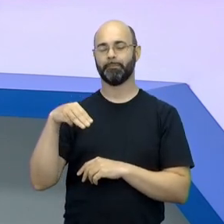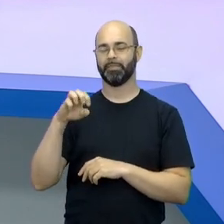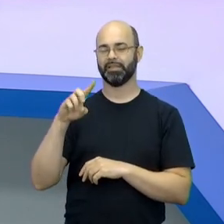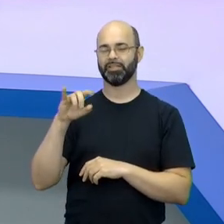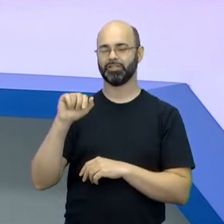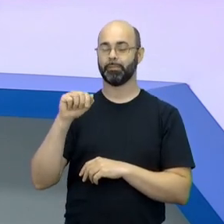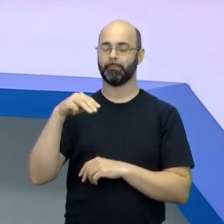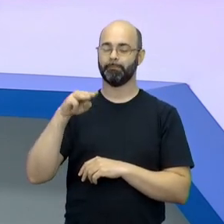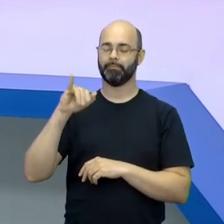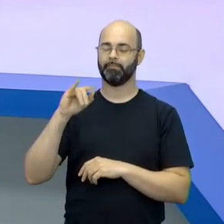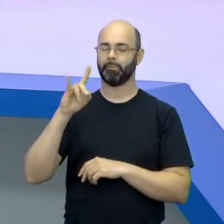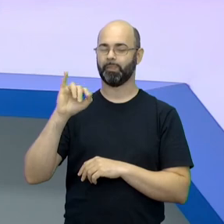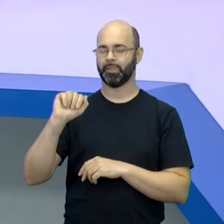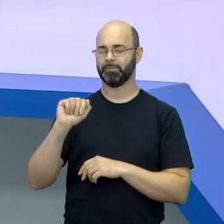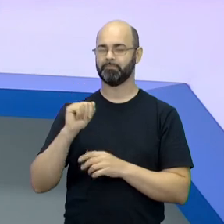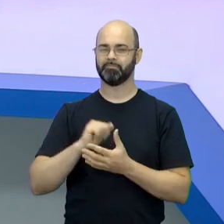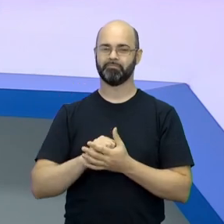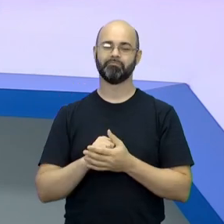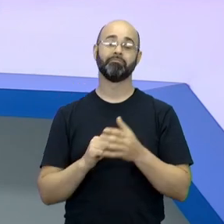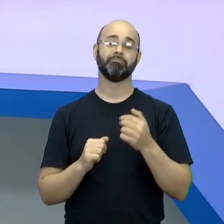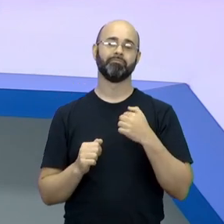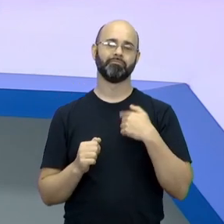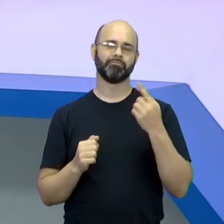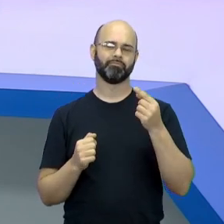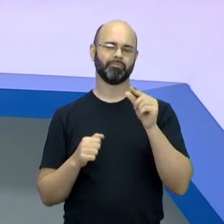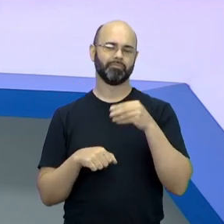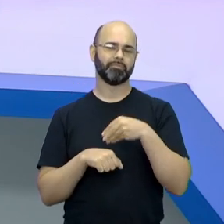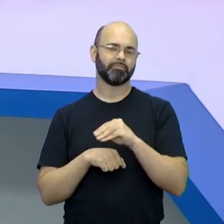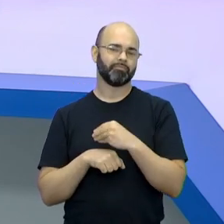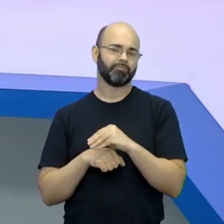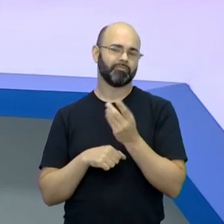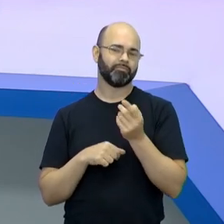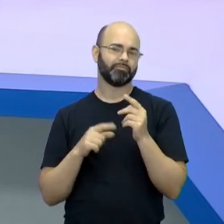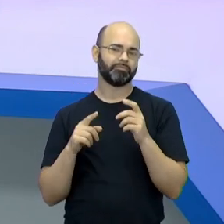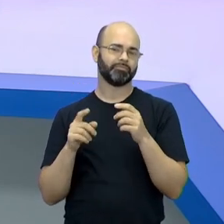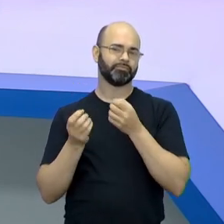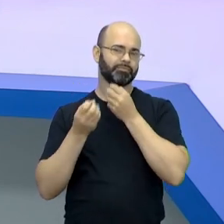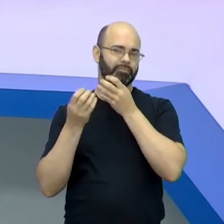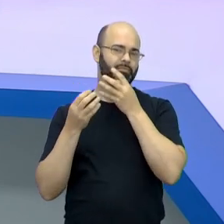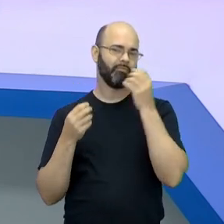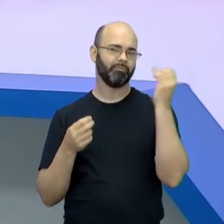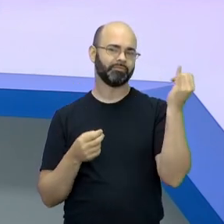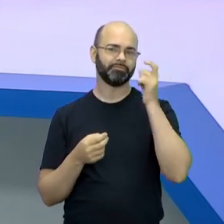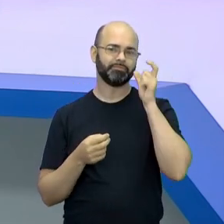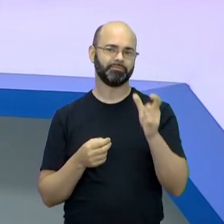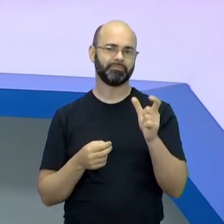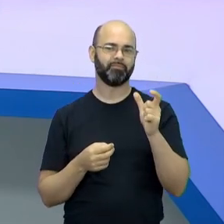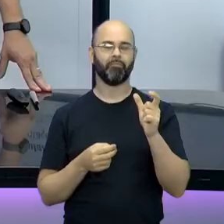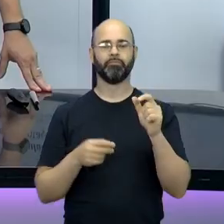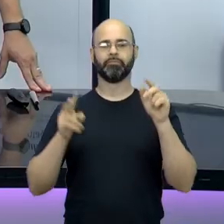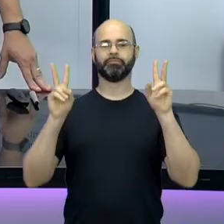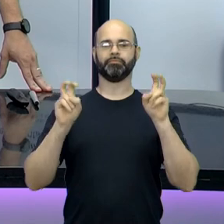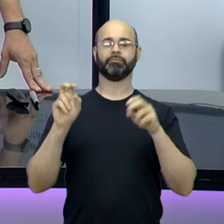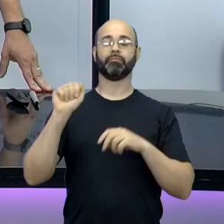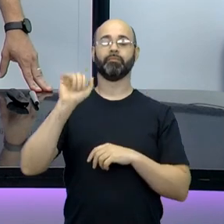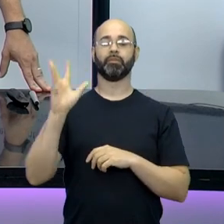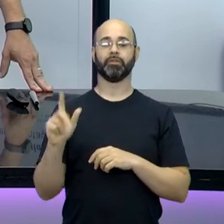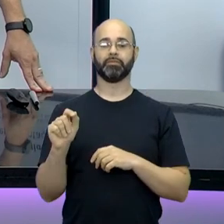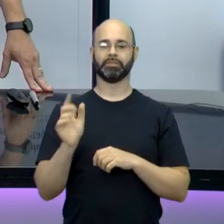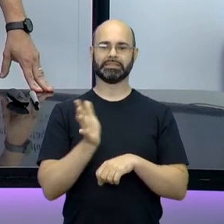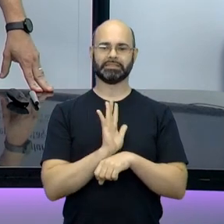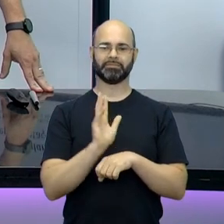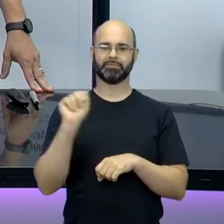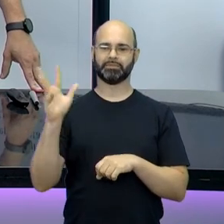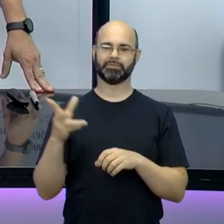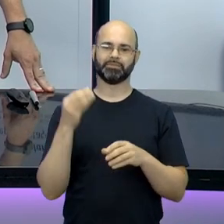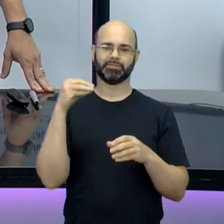Representações Culturais do professor Mauro Marcel. Eu vou tentar dar meus pitacos aqui sobre esse tema interessantíssimo que é a África no Cinema. A África no